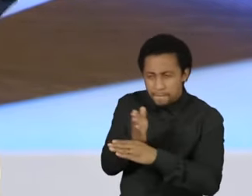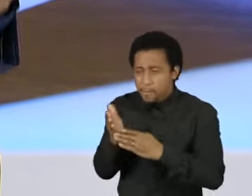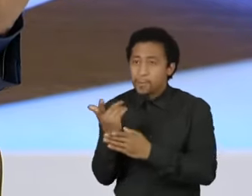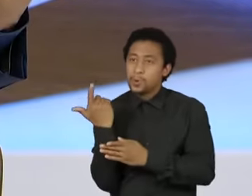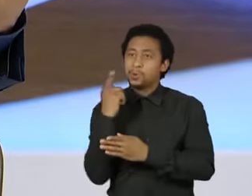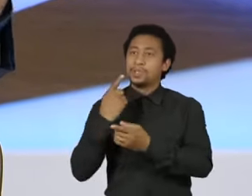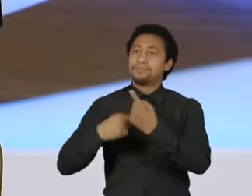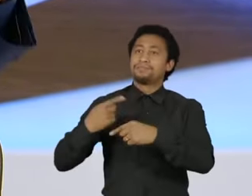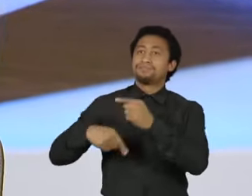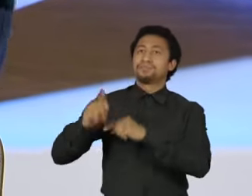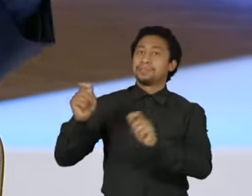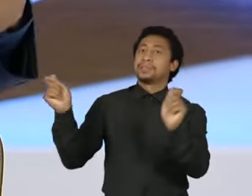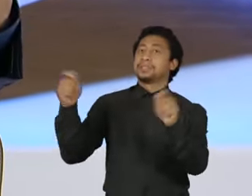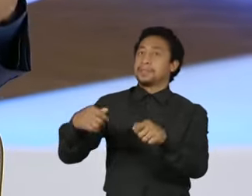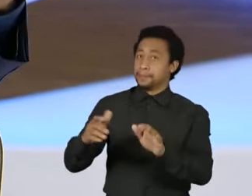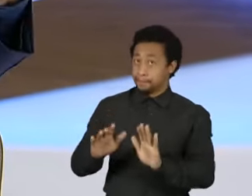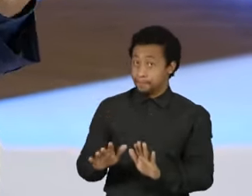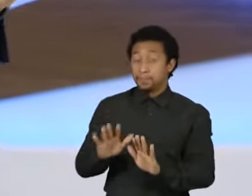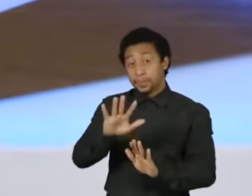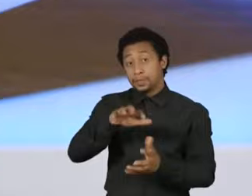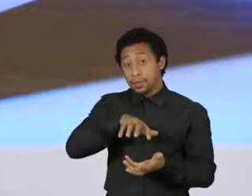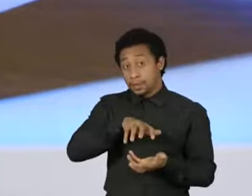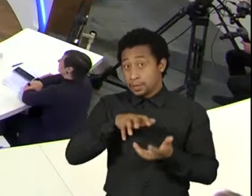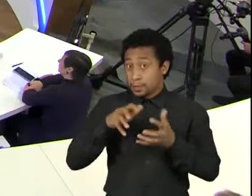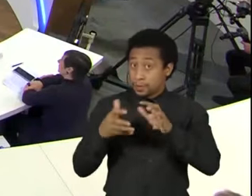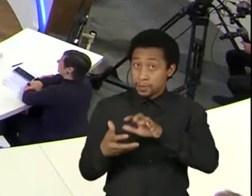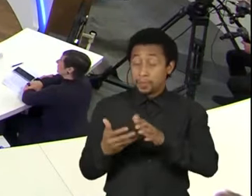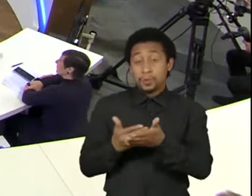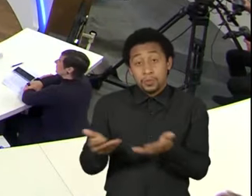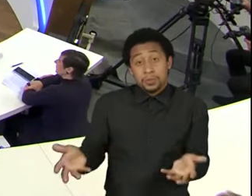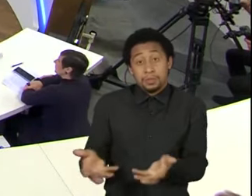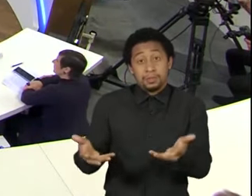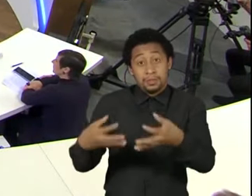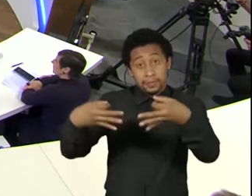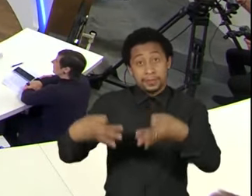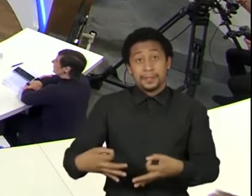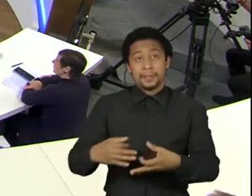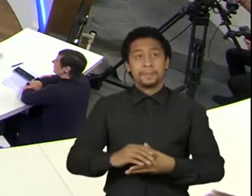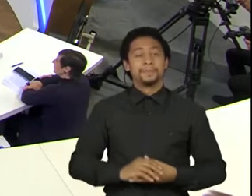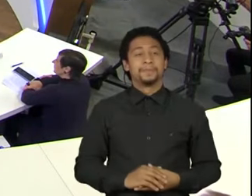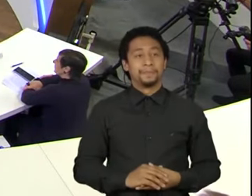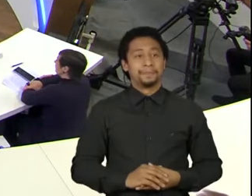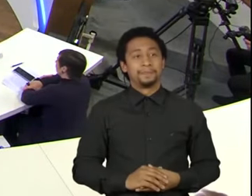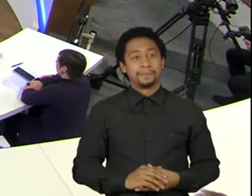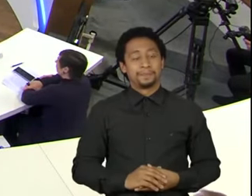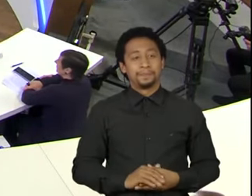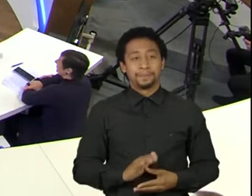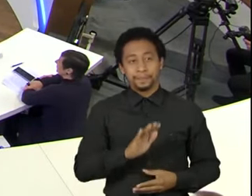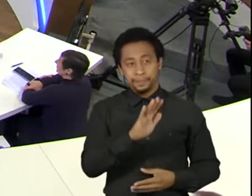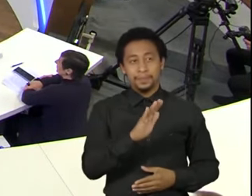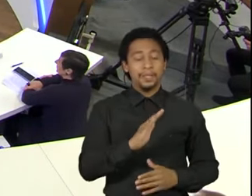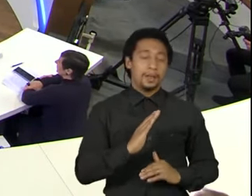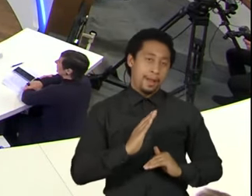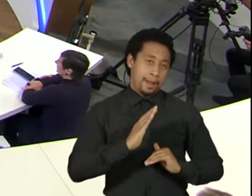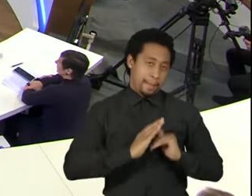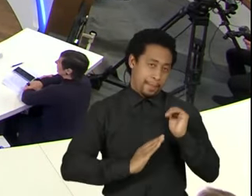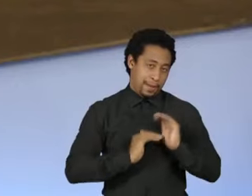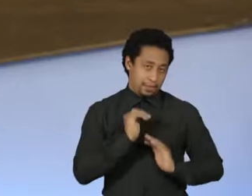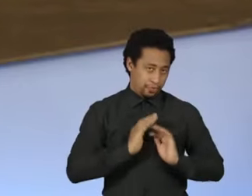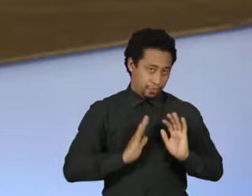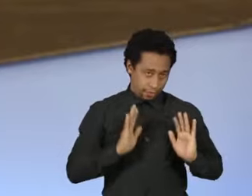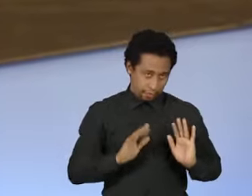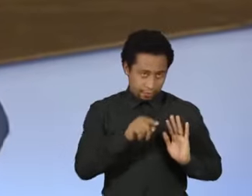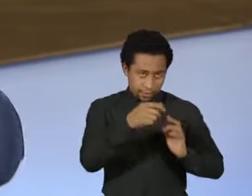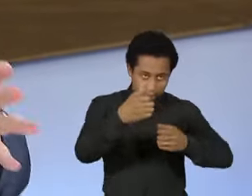Mas a mini-reforma começou a trabalhar incentivo certo. João. Governador, em termos práticos, parece que esse seria meio que o copo meio